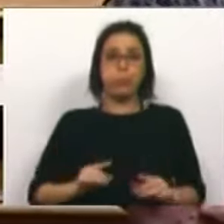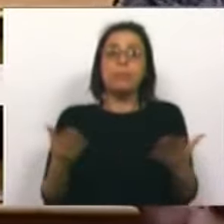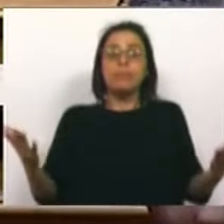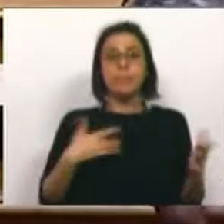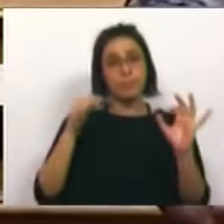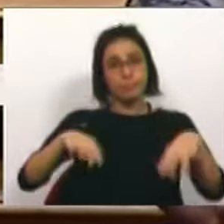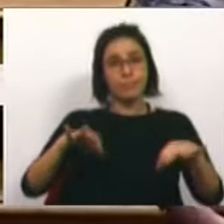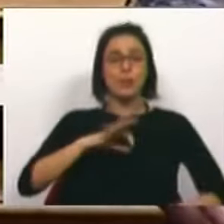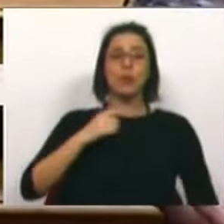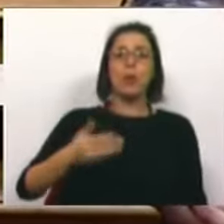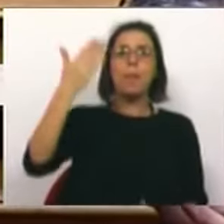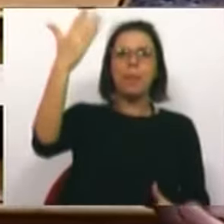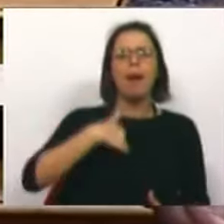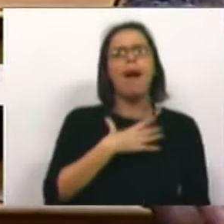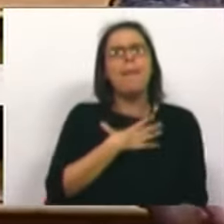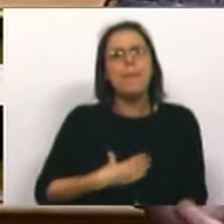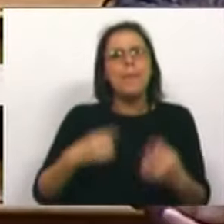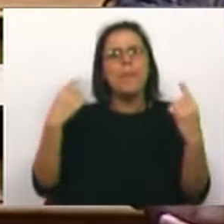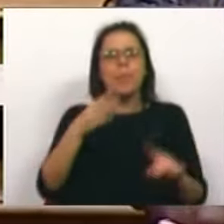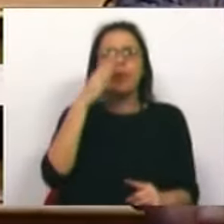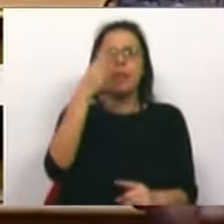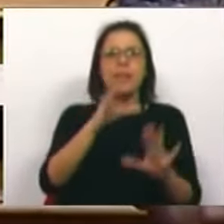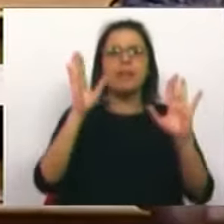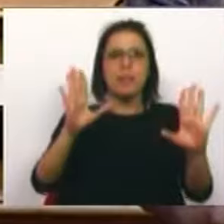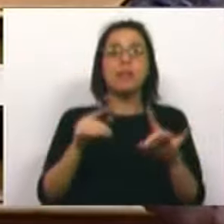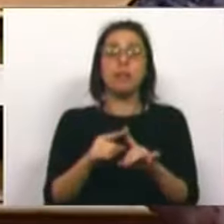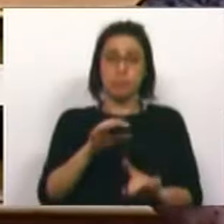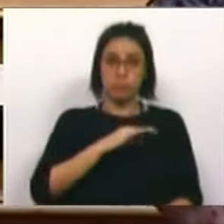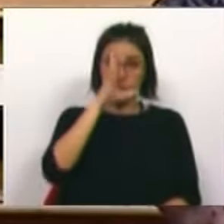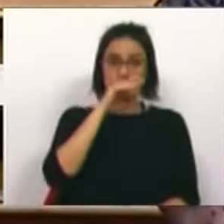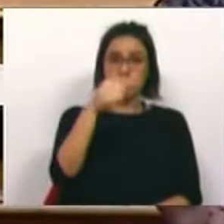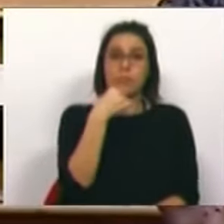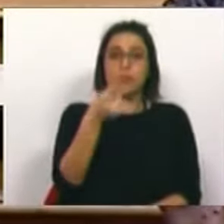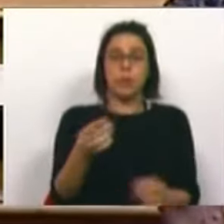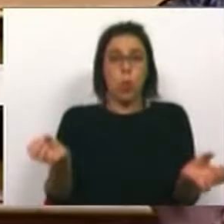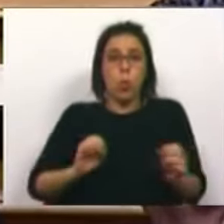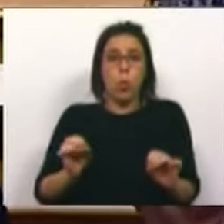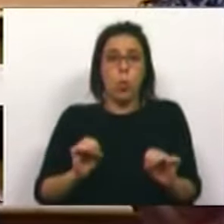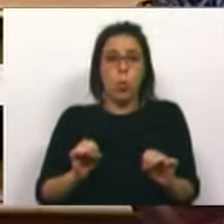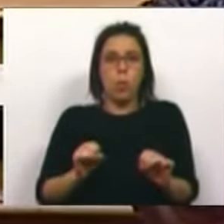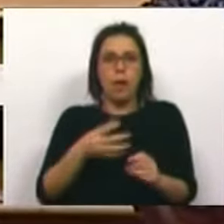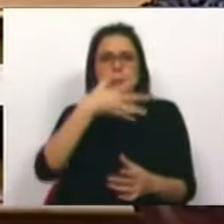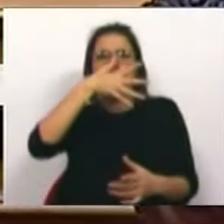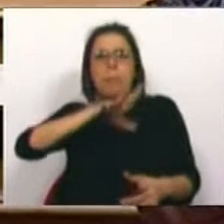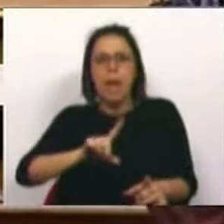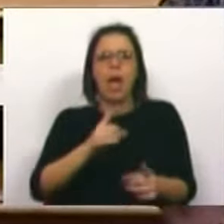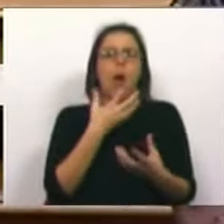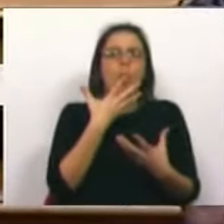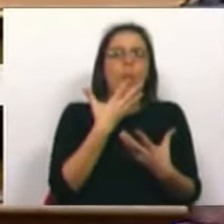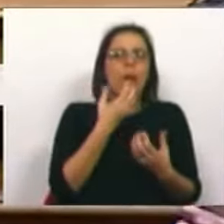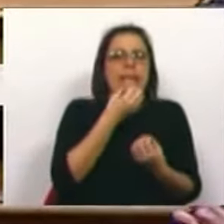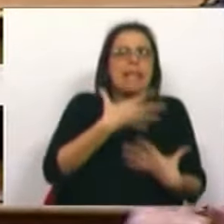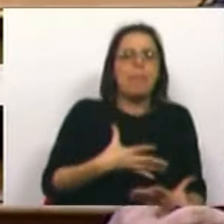mesmo, para terminar, Sr. Presidente, gostaria apenas de dizer o seguinte. O Sr. Ministro diz que não tem antipatia nem